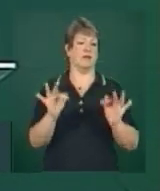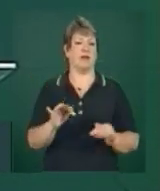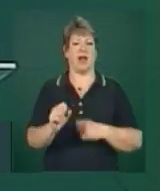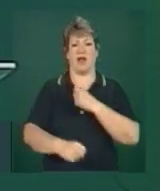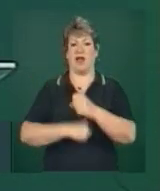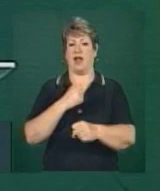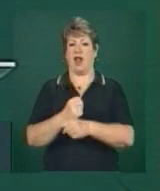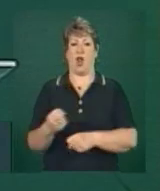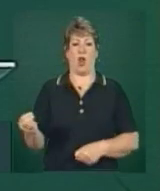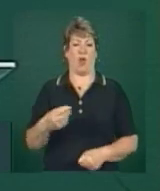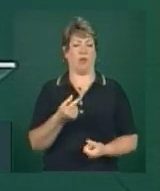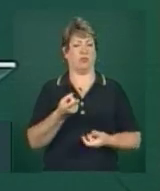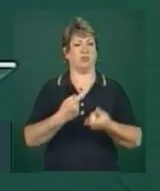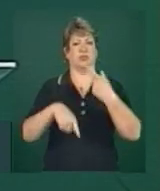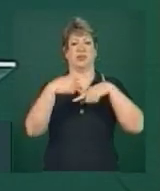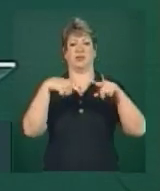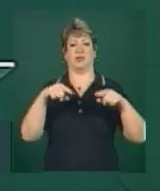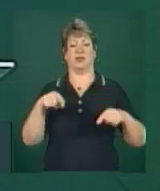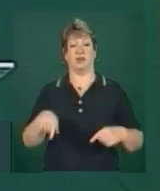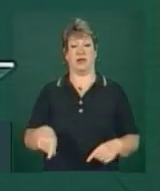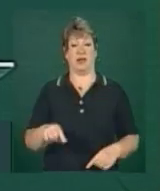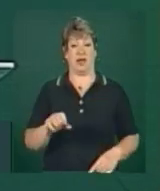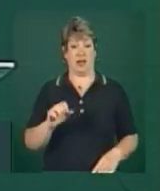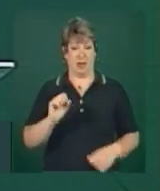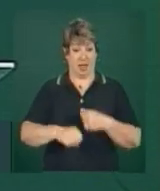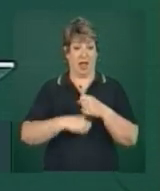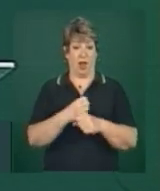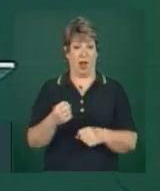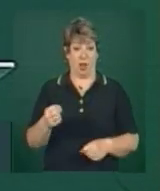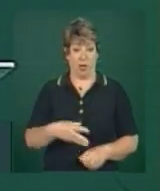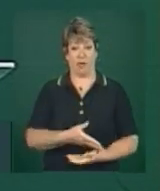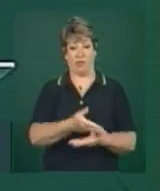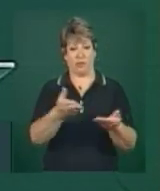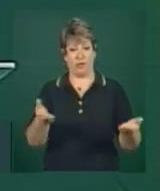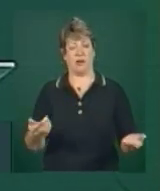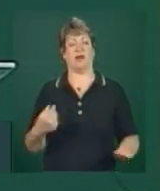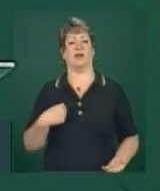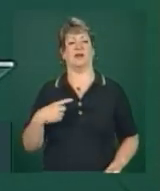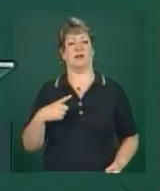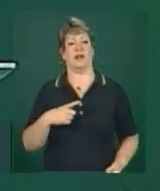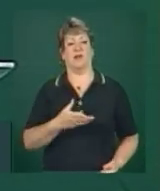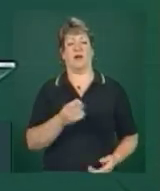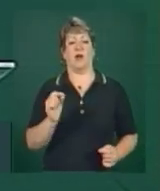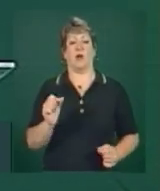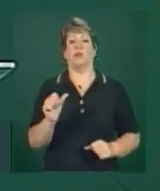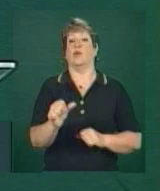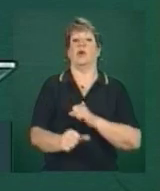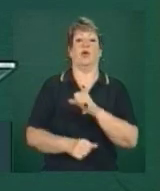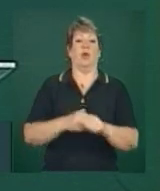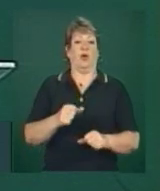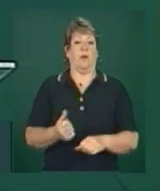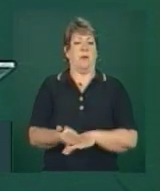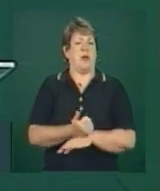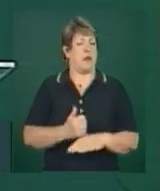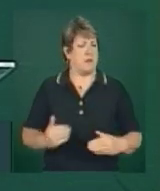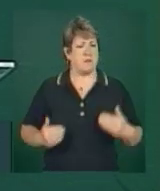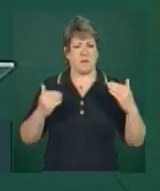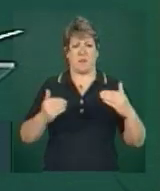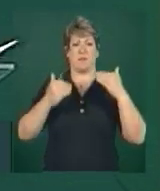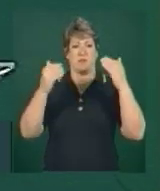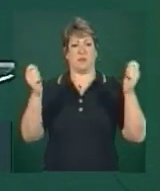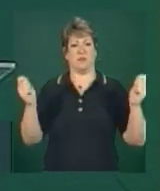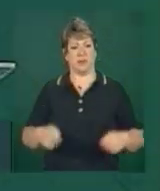Novo. Na parte do próspero Ano Novo, eu conto com vocês para transformá-lo no mais próspero